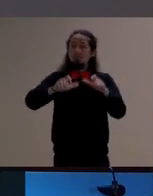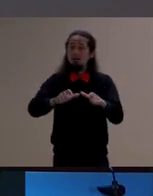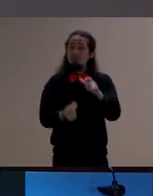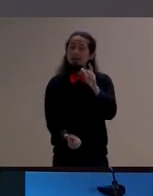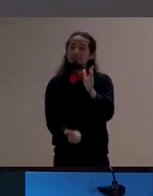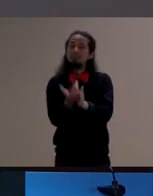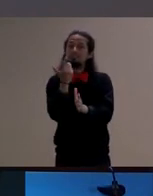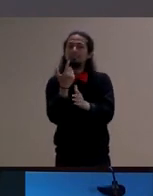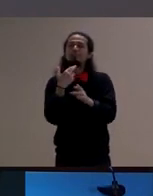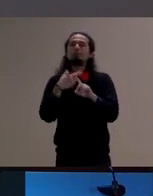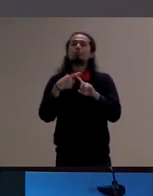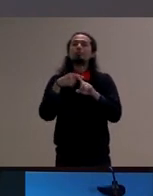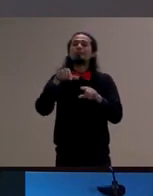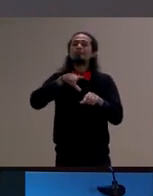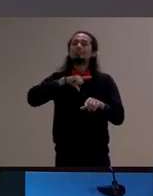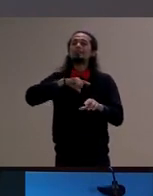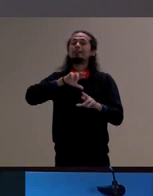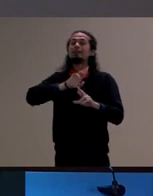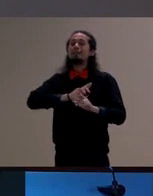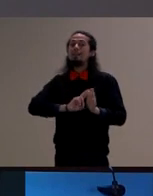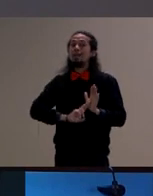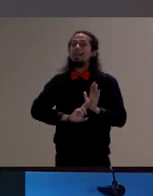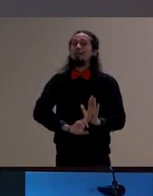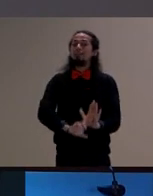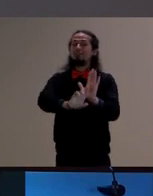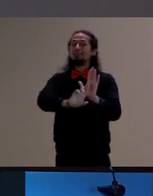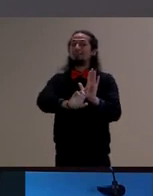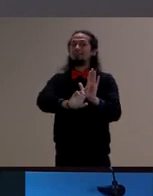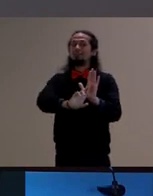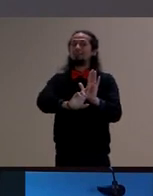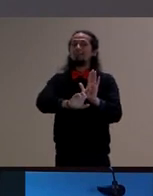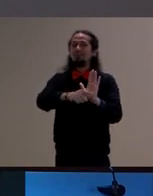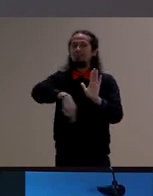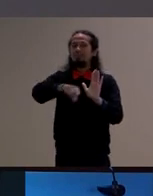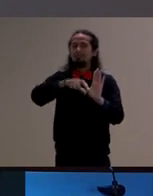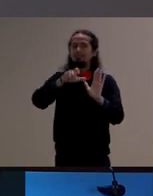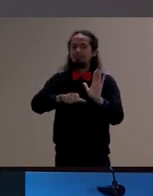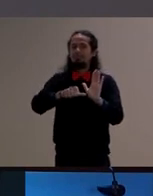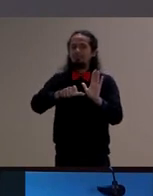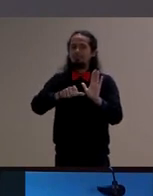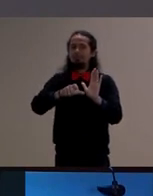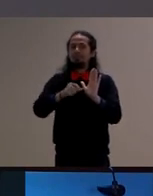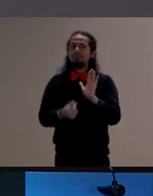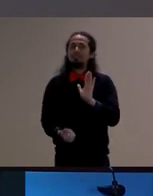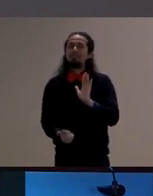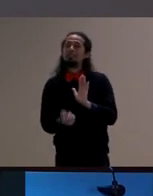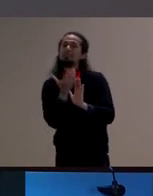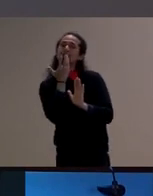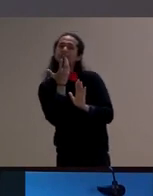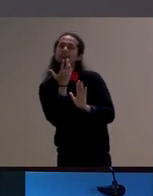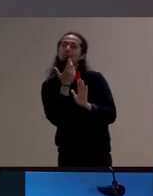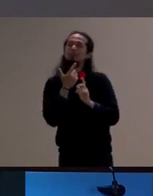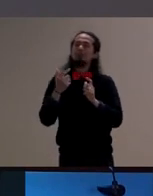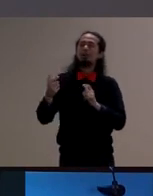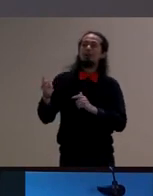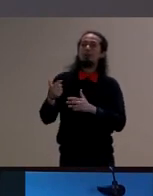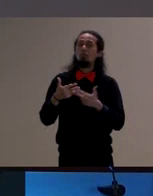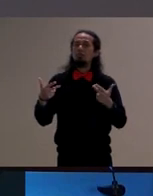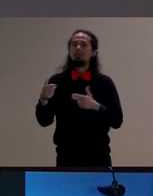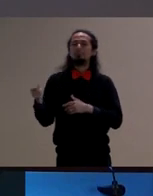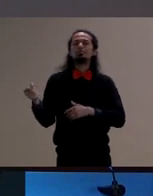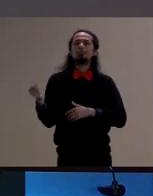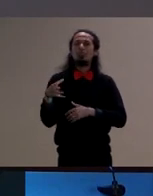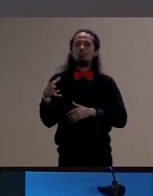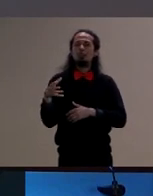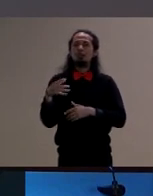representações sobre aquilo ela ela cria para si algo novo a partir da experiência eu